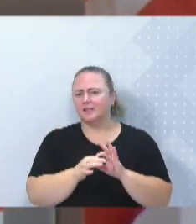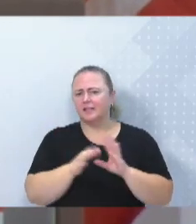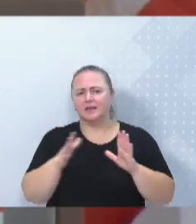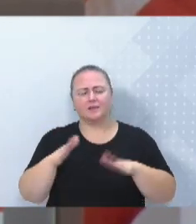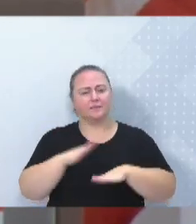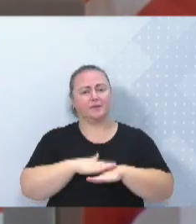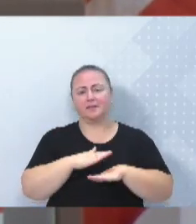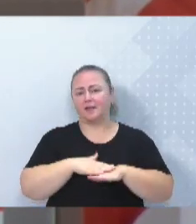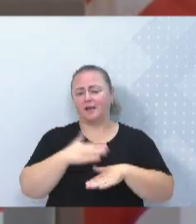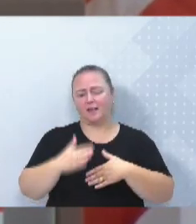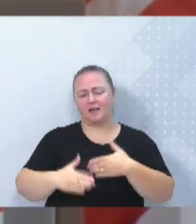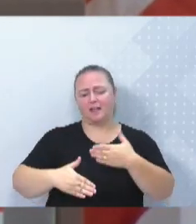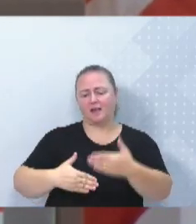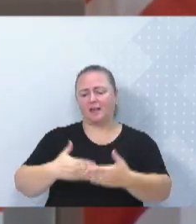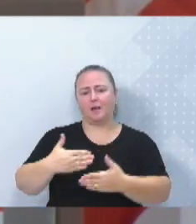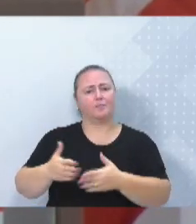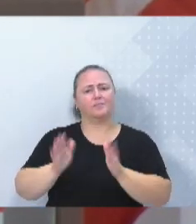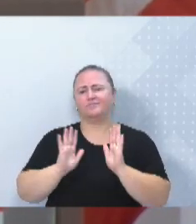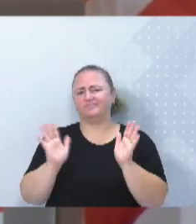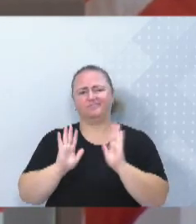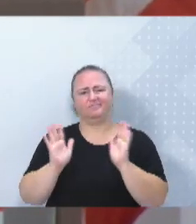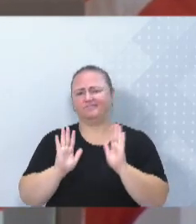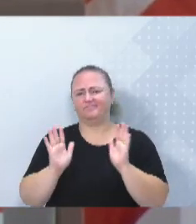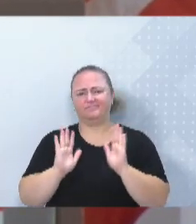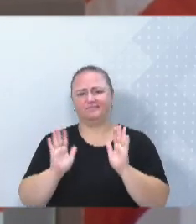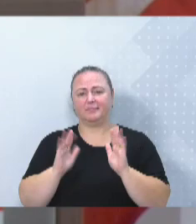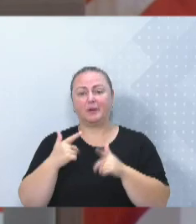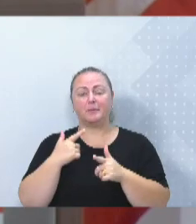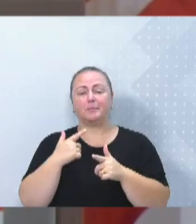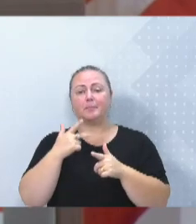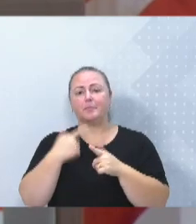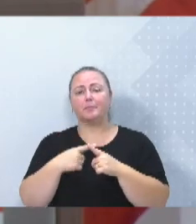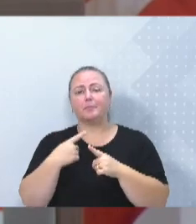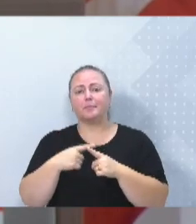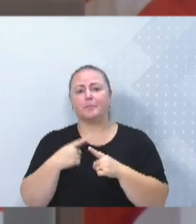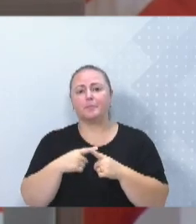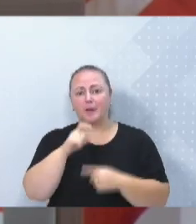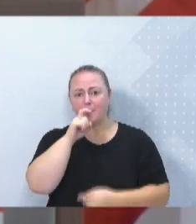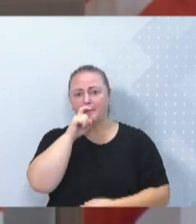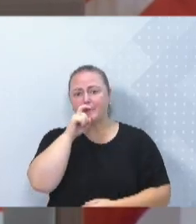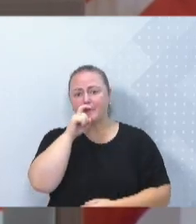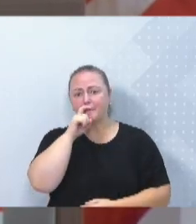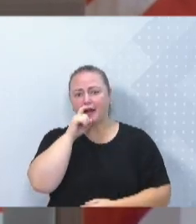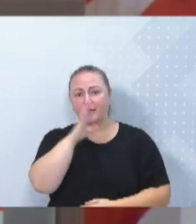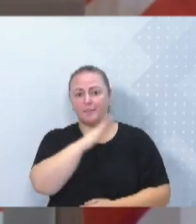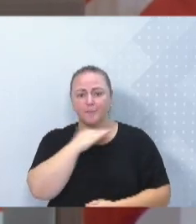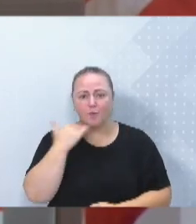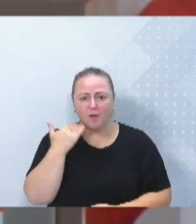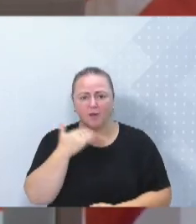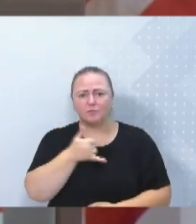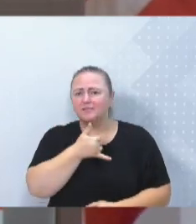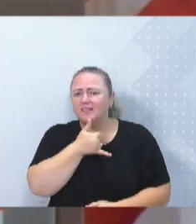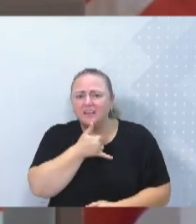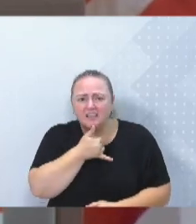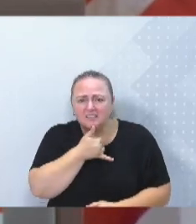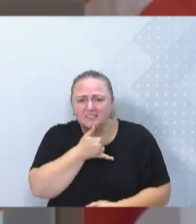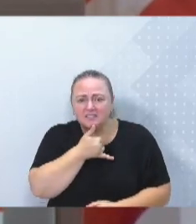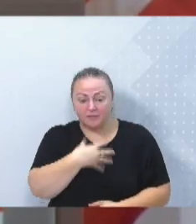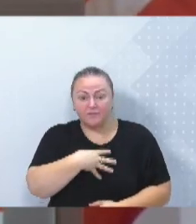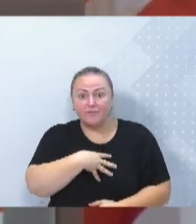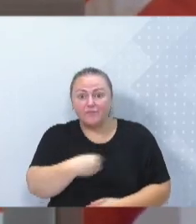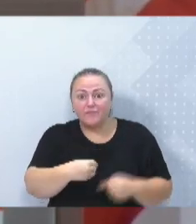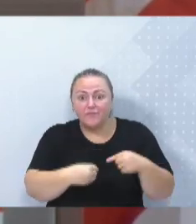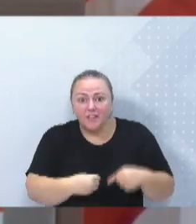tempo que passe, porque perder um pai é uma dor irreparável. Agora, perder um filho eu não consigo nem imaginar.